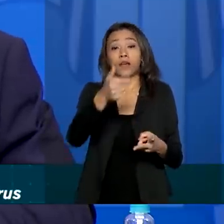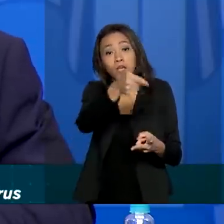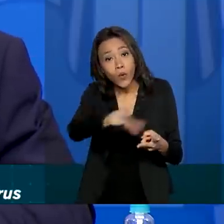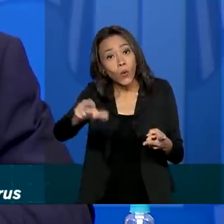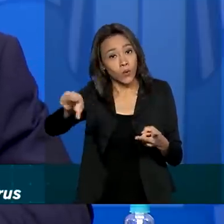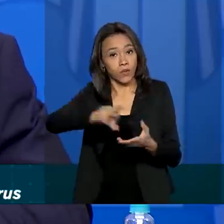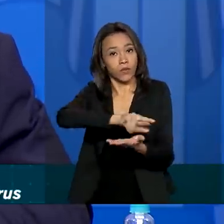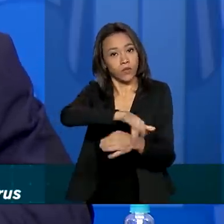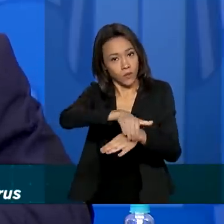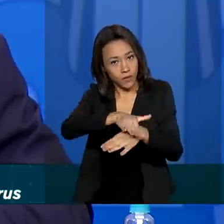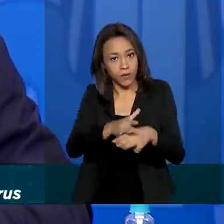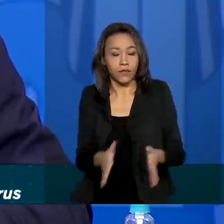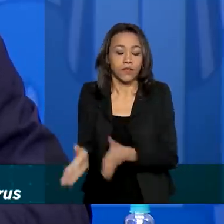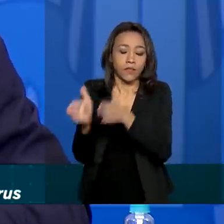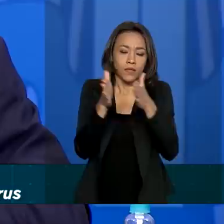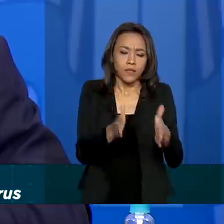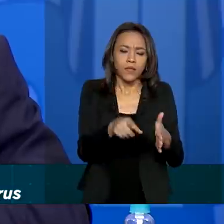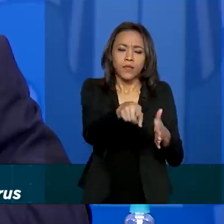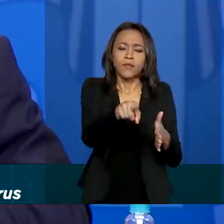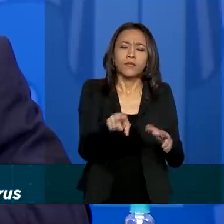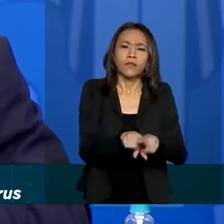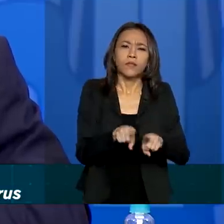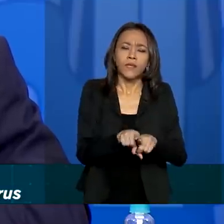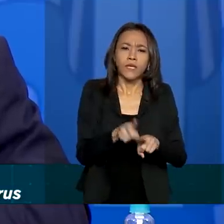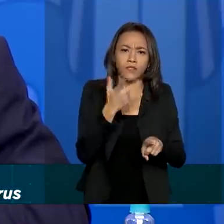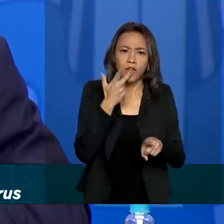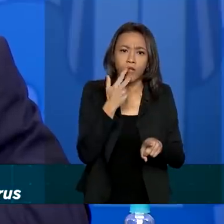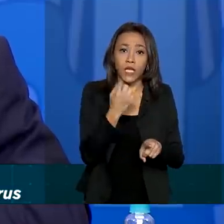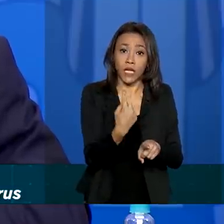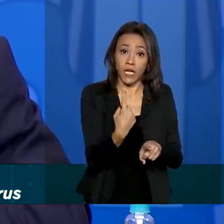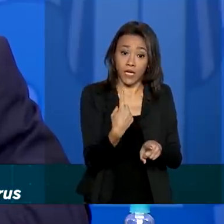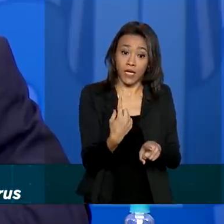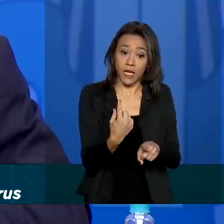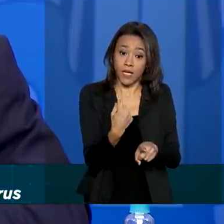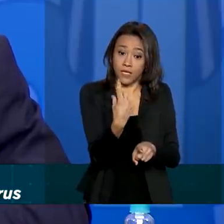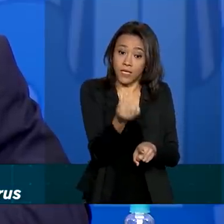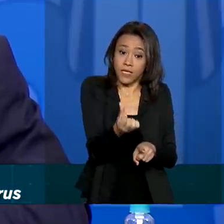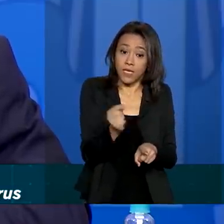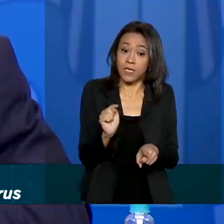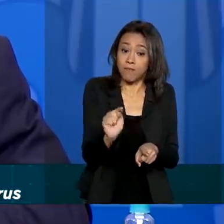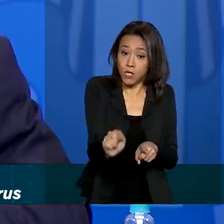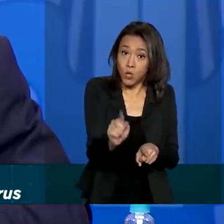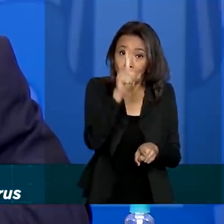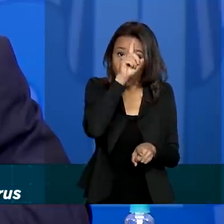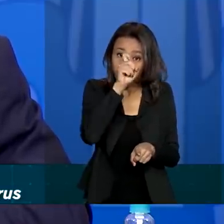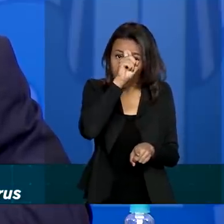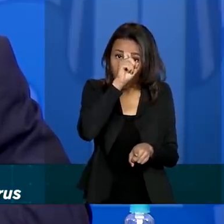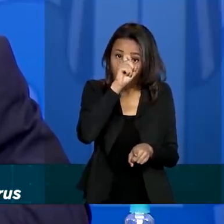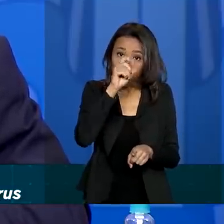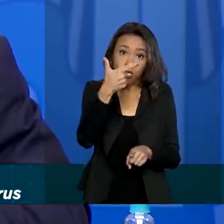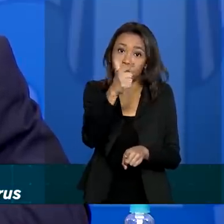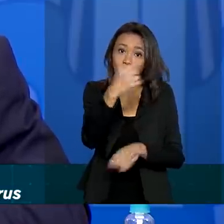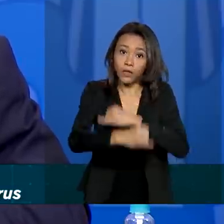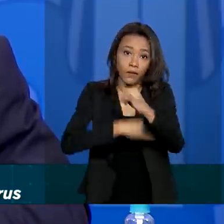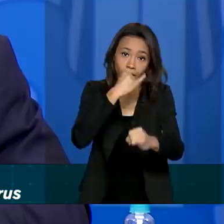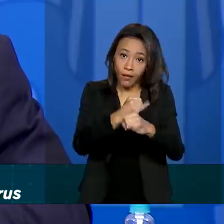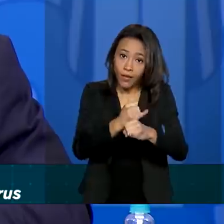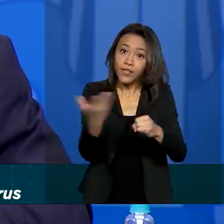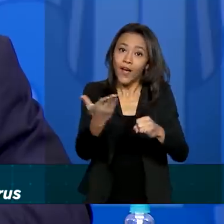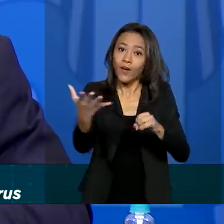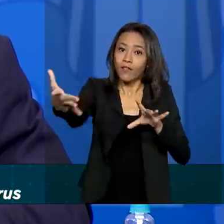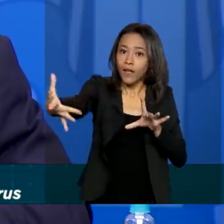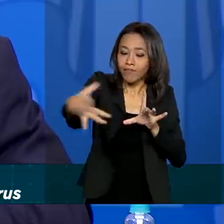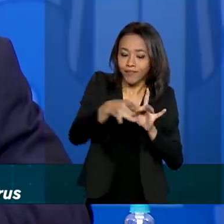nossas unidades de saúde, dicas de passagens, as 16 mil que não estavam conectadas esse mês vão passar a estar conectadas no sistema,